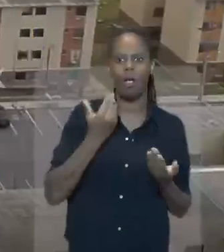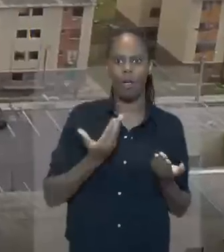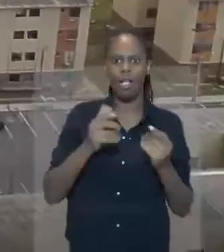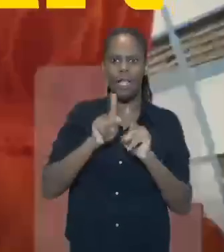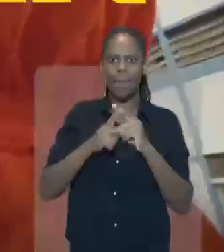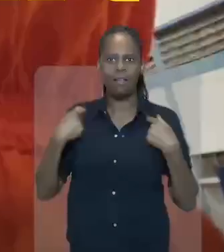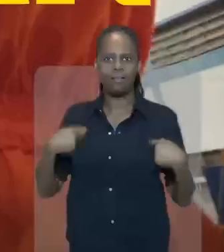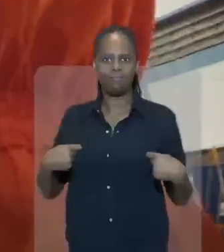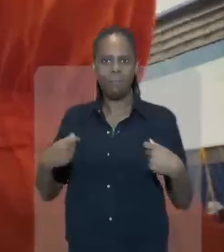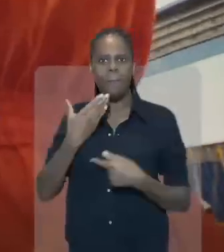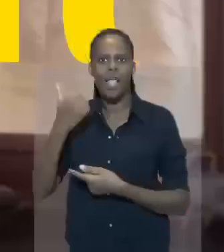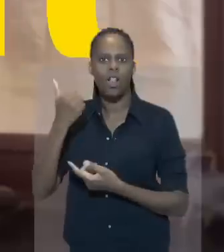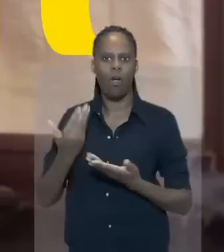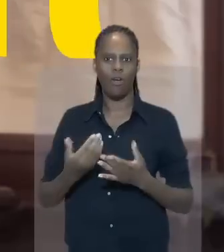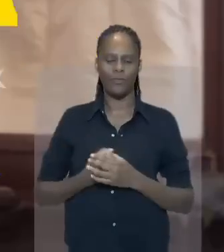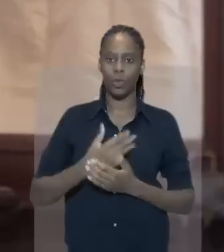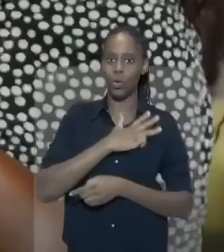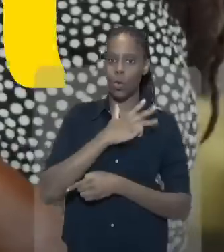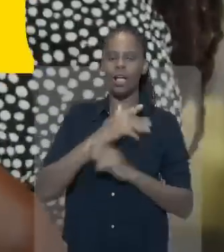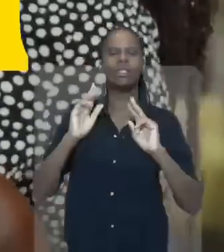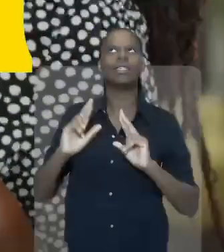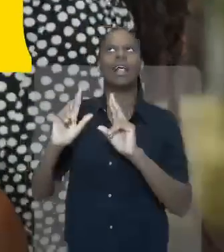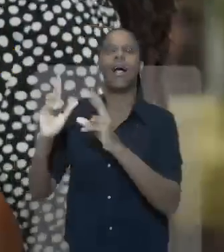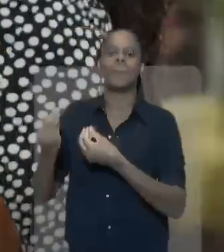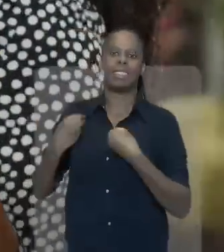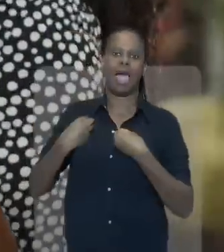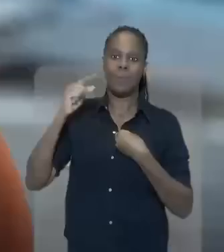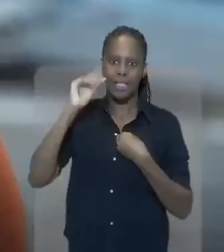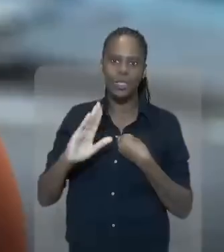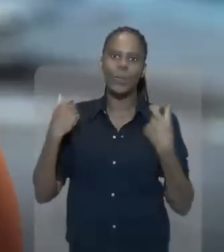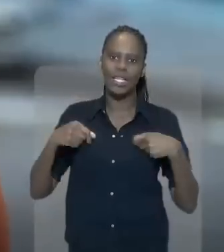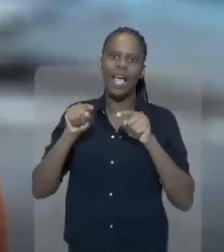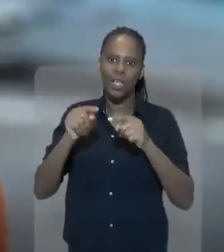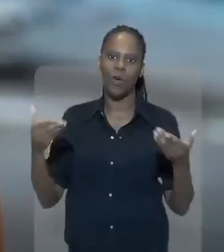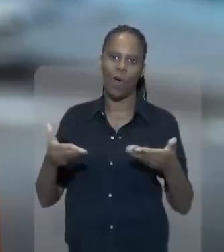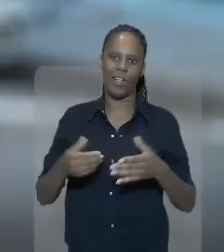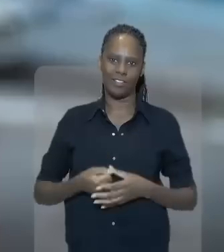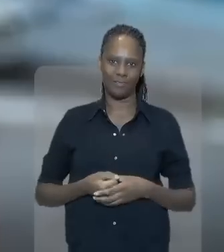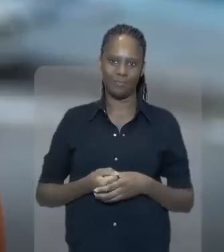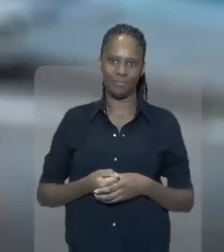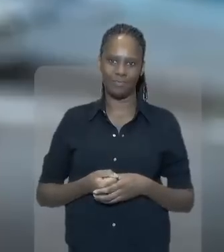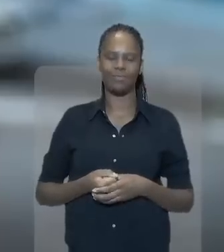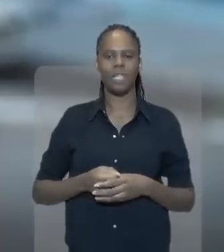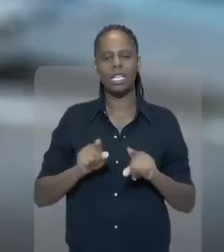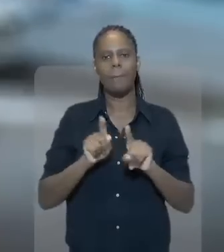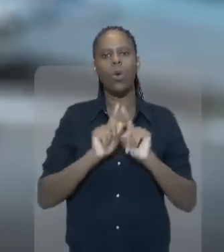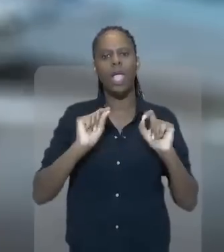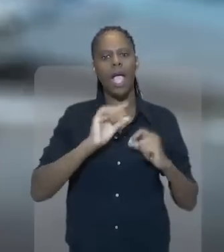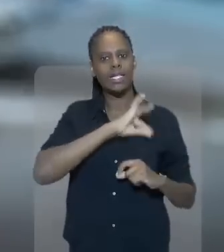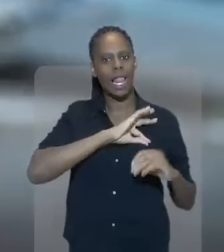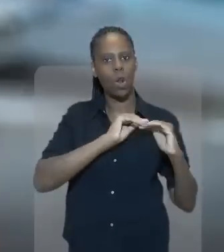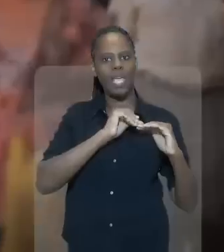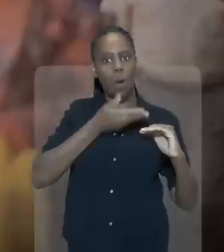morar melhor, trabalhar melhor, ganhar melhor, se vestir melhor. Lula traz muita esperança e é isso que o Brasil está precisando